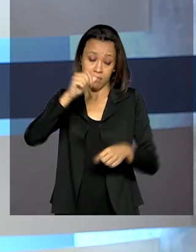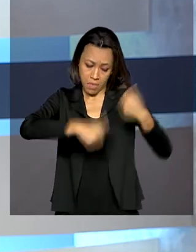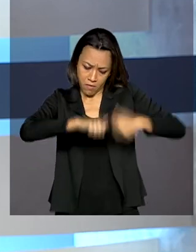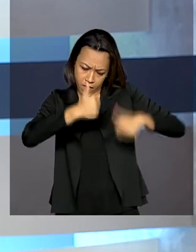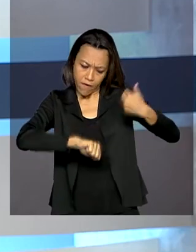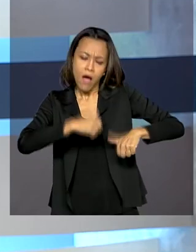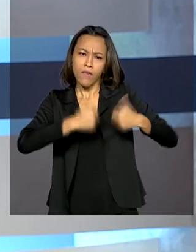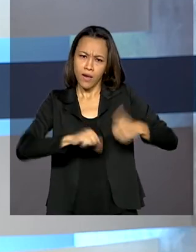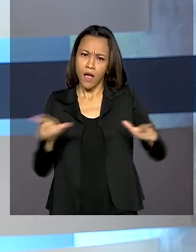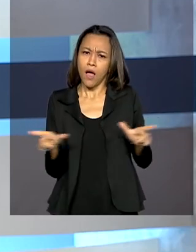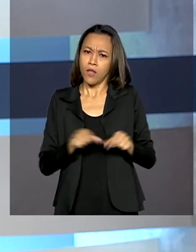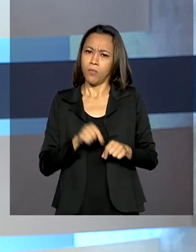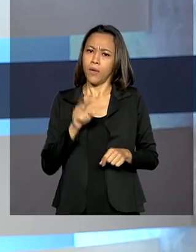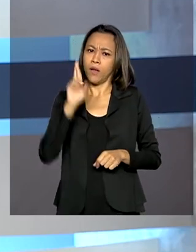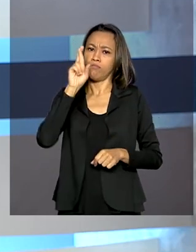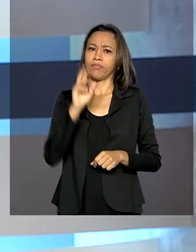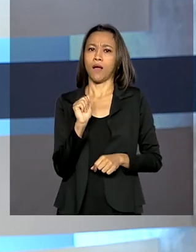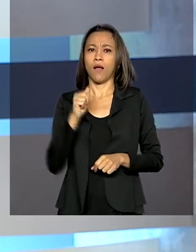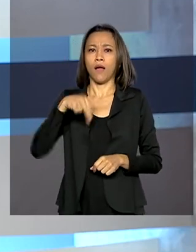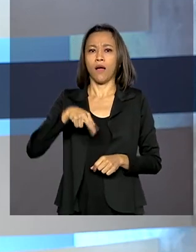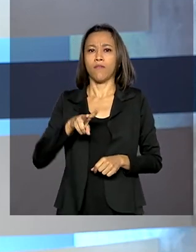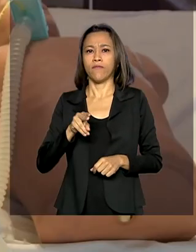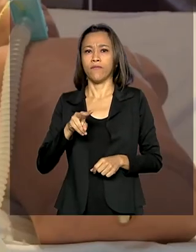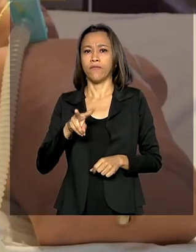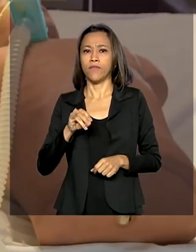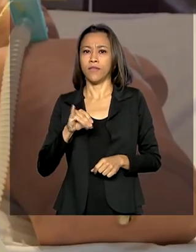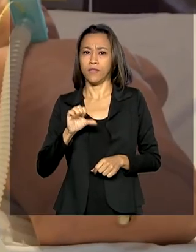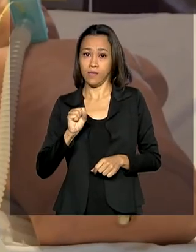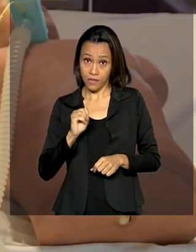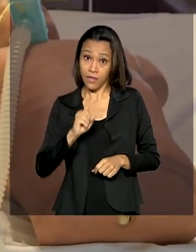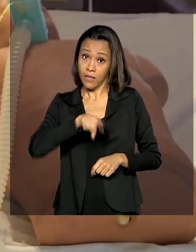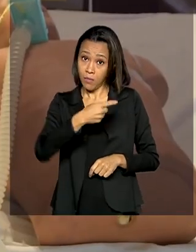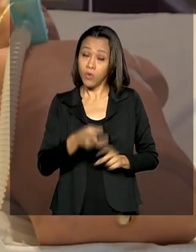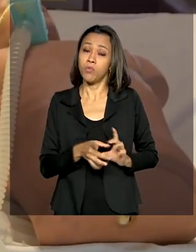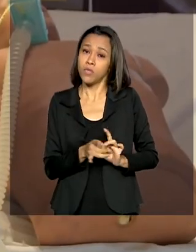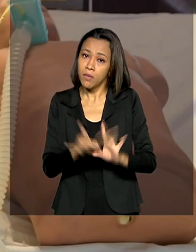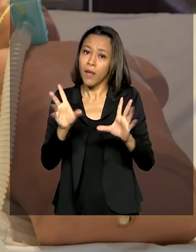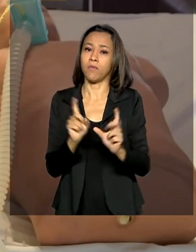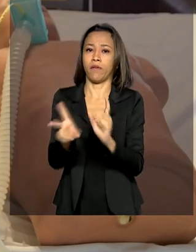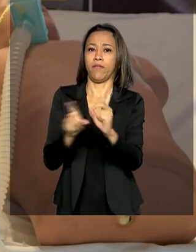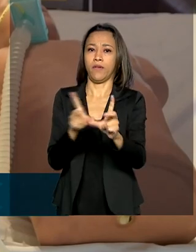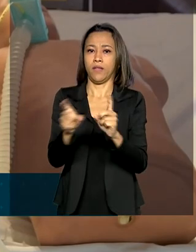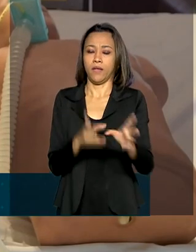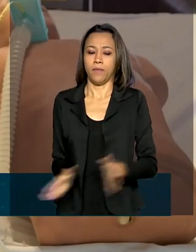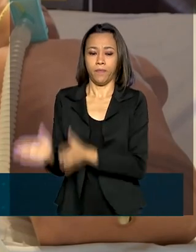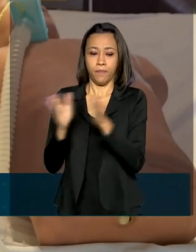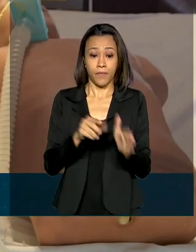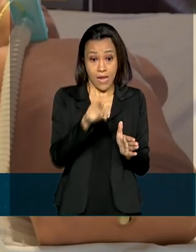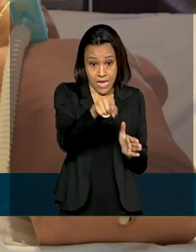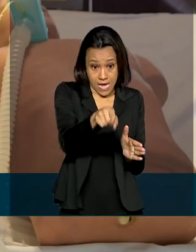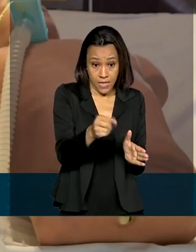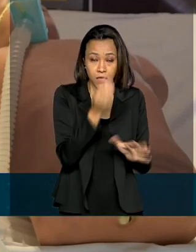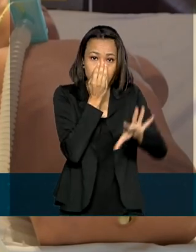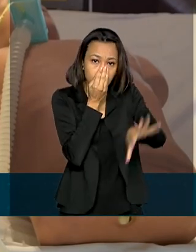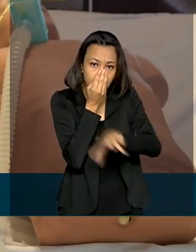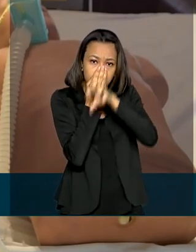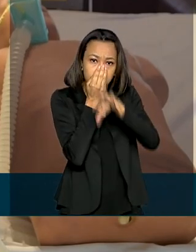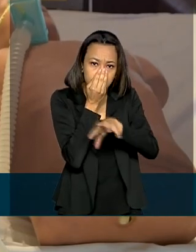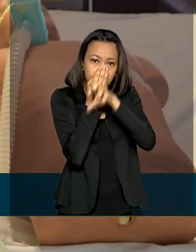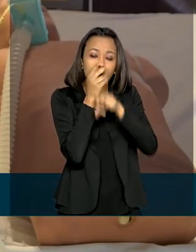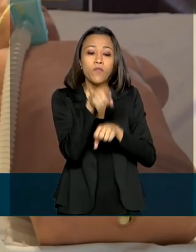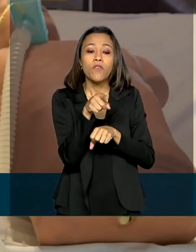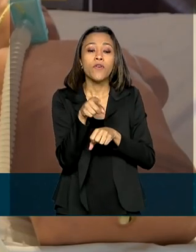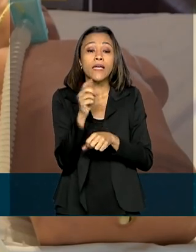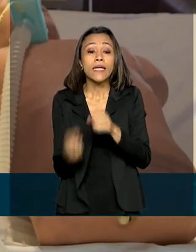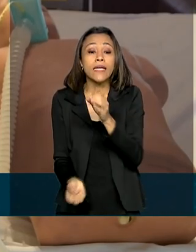Anvisa e liberado para comercialização. O respirador foi criado no laboratório de propulsão da